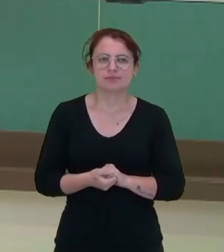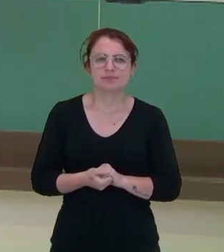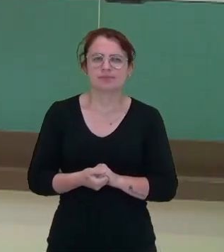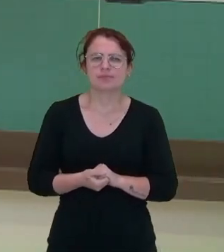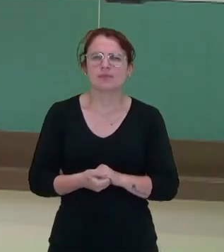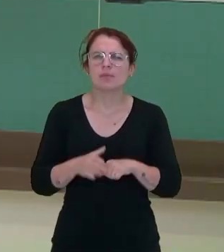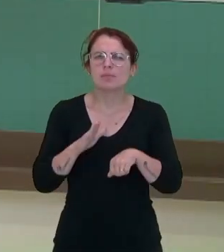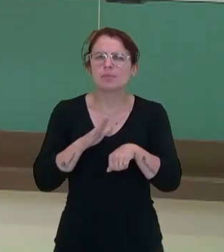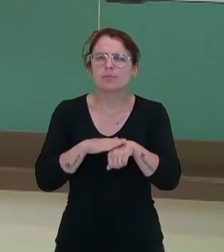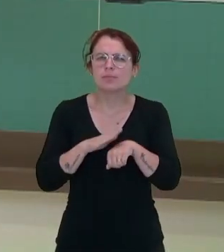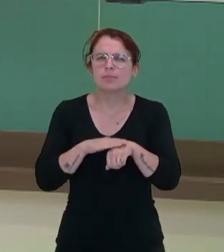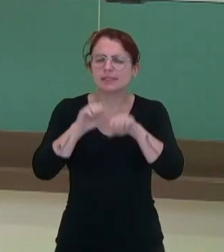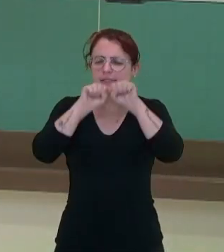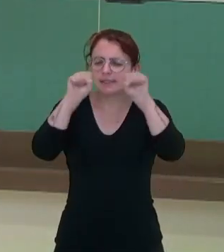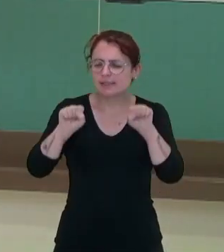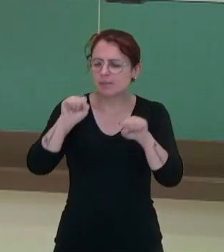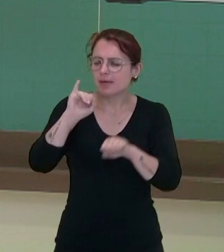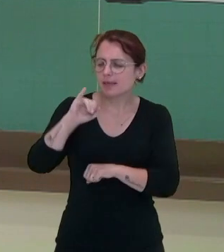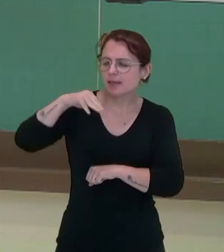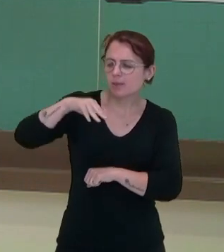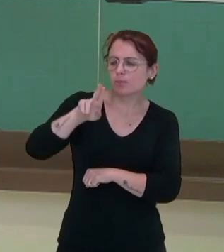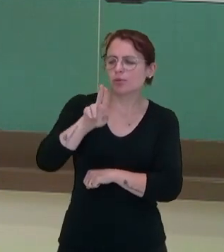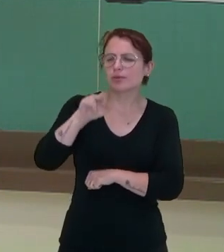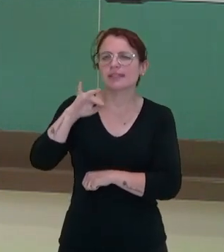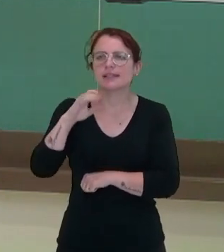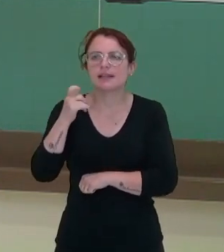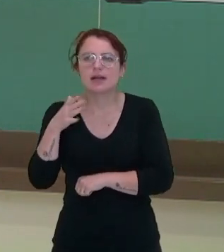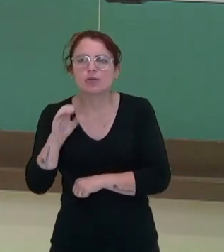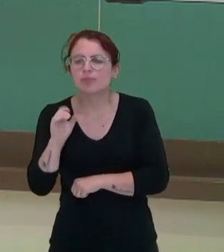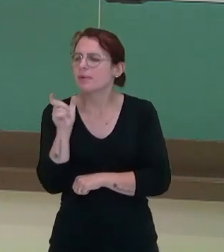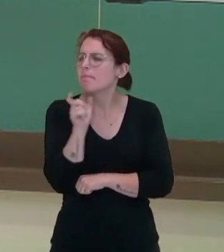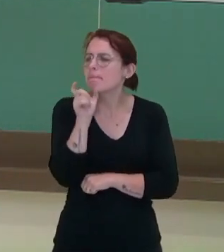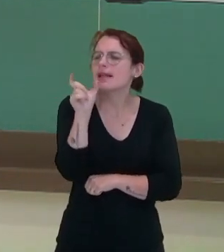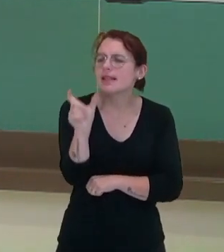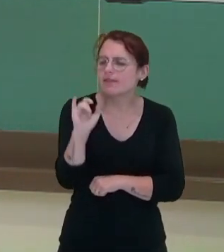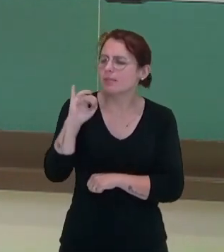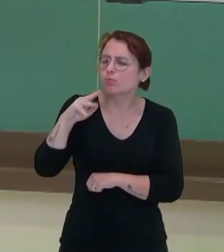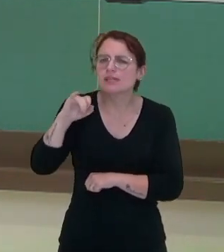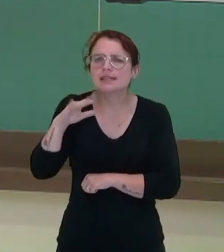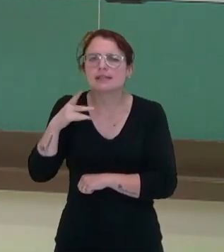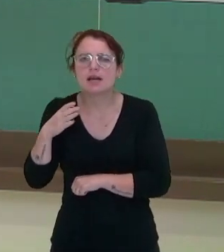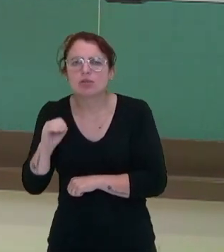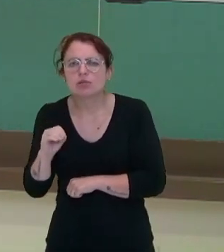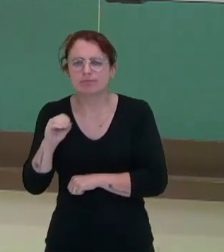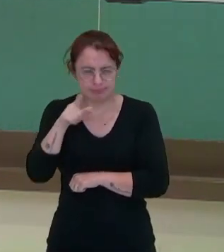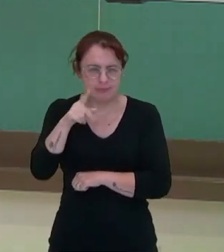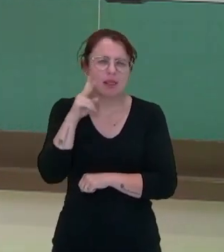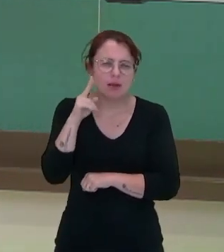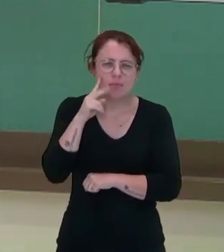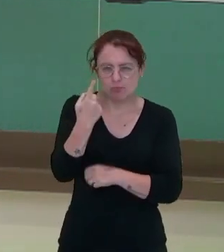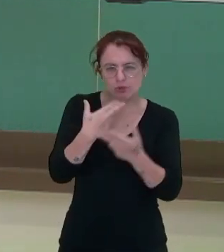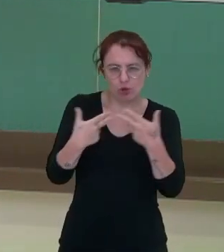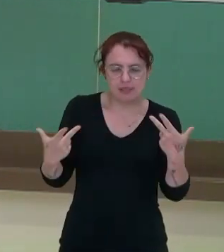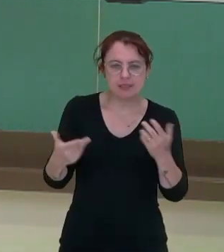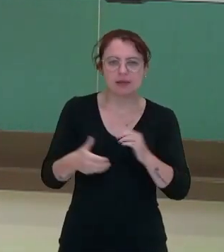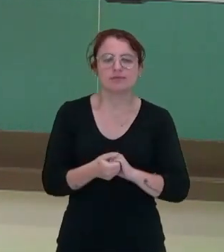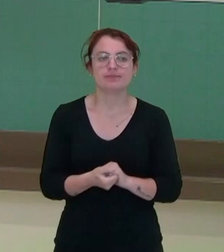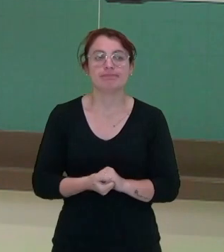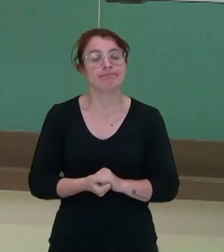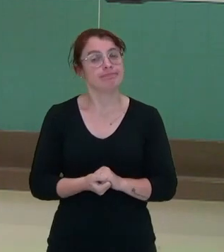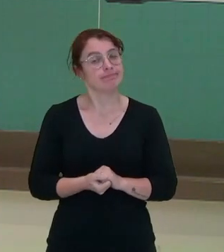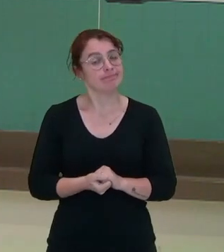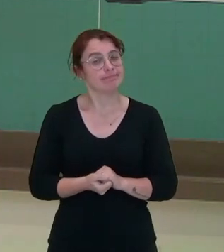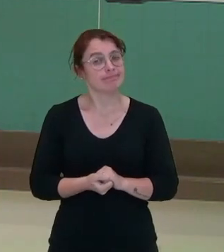falamos em sistema imunitário, essa palavra imunitário, lembra alguma coisa para você? Hum,